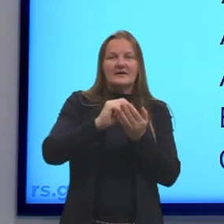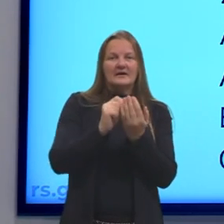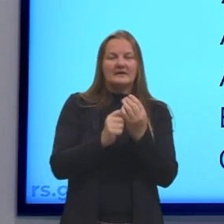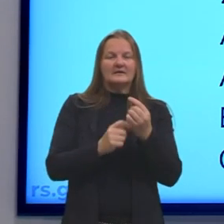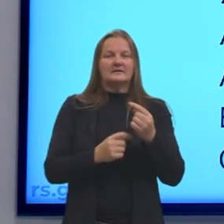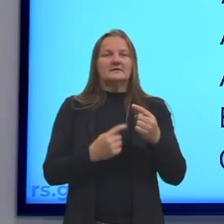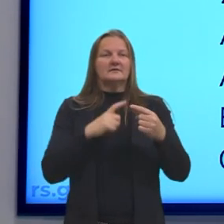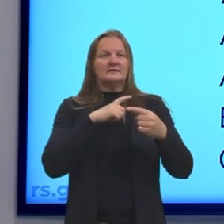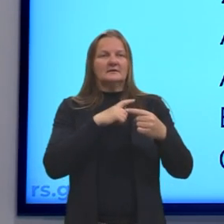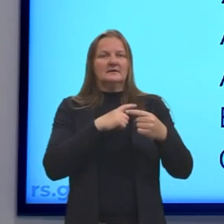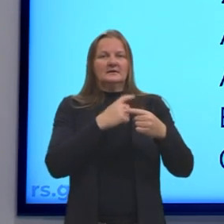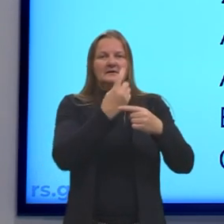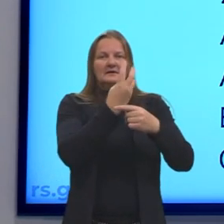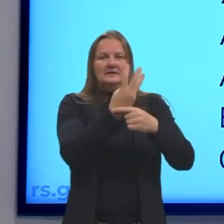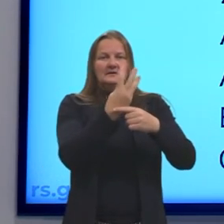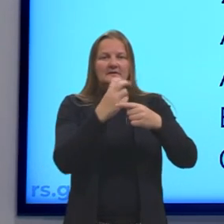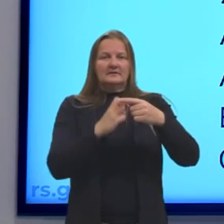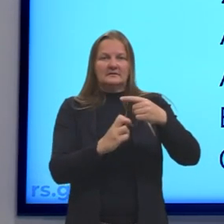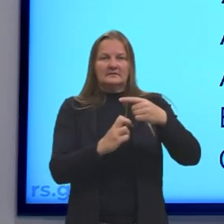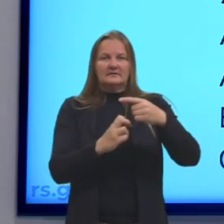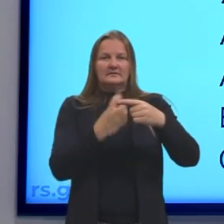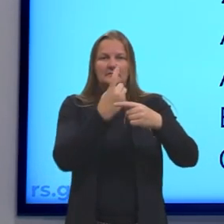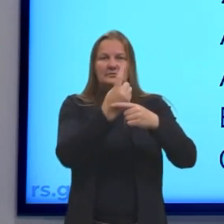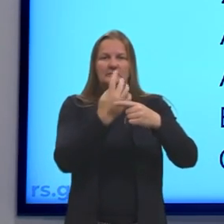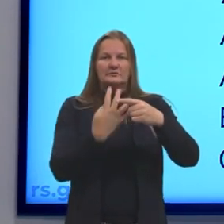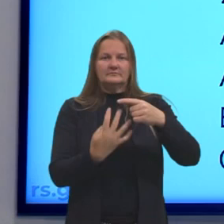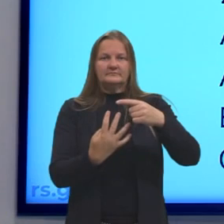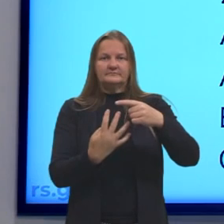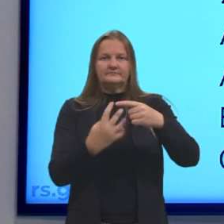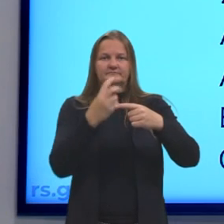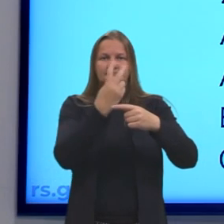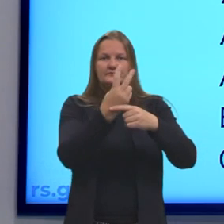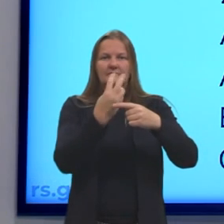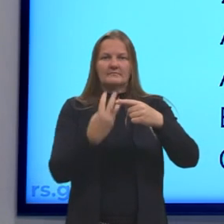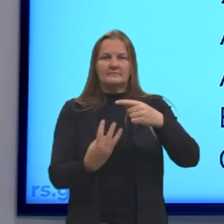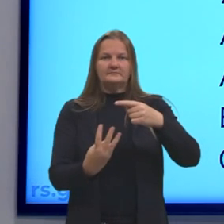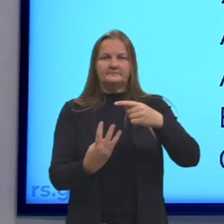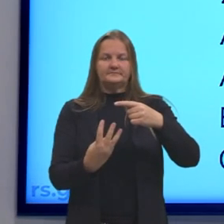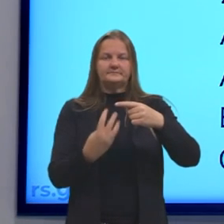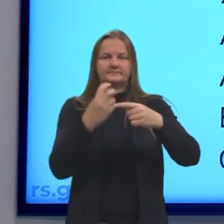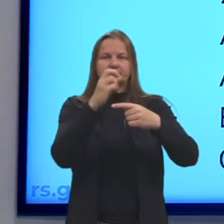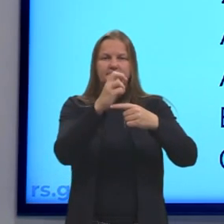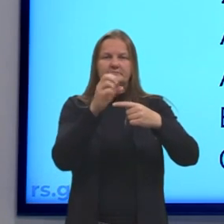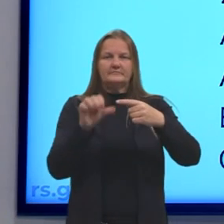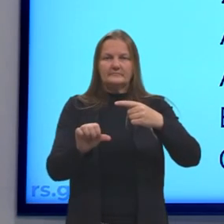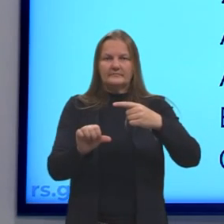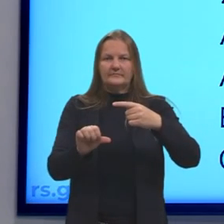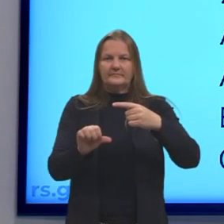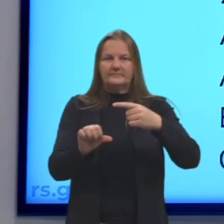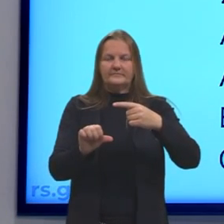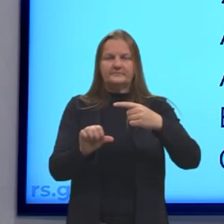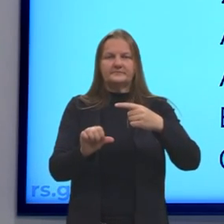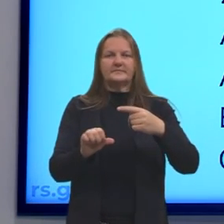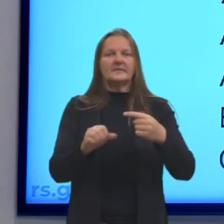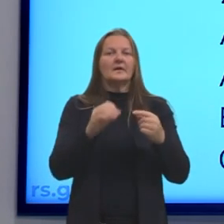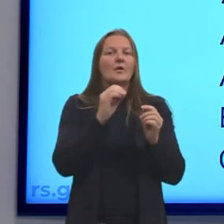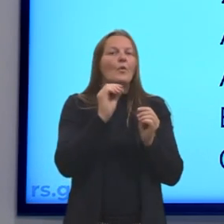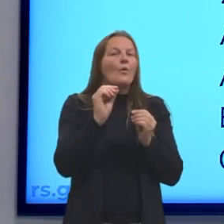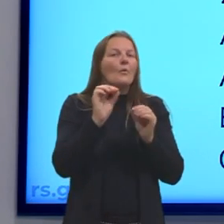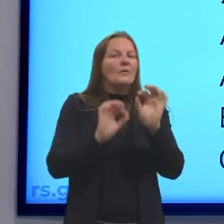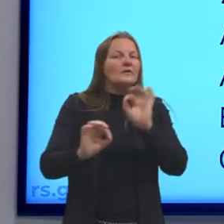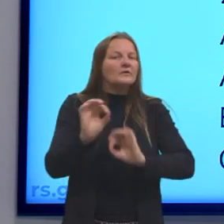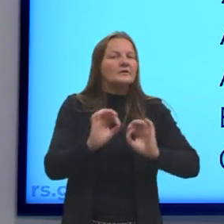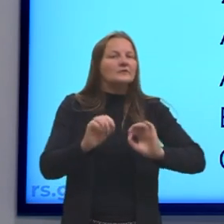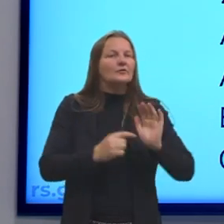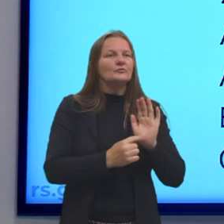frações. Três quintos, um quarto, dois terços e cinco nonos. A ordem que esse aluno